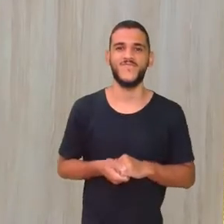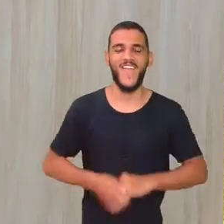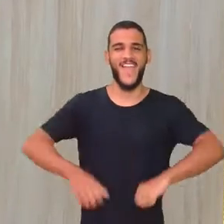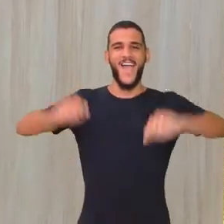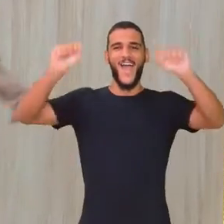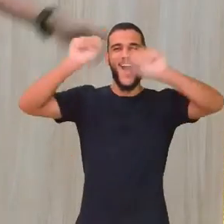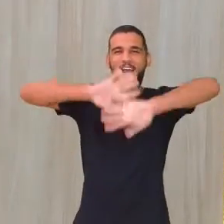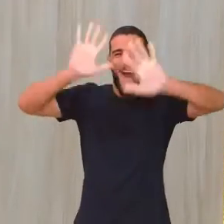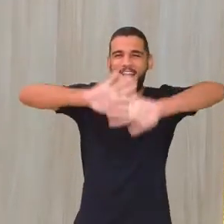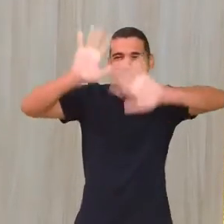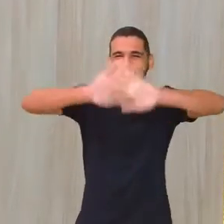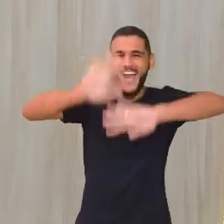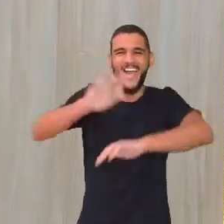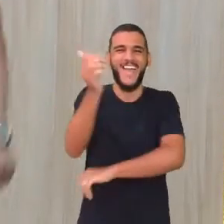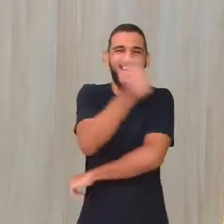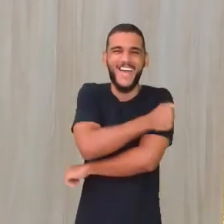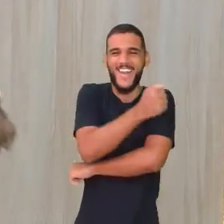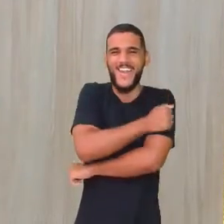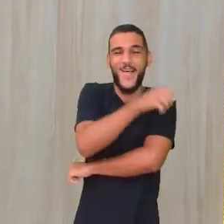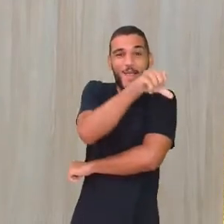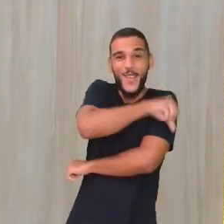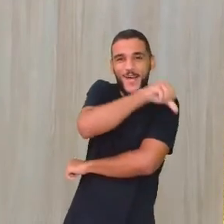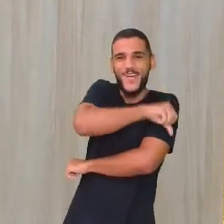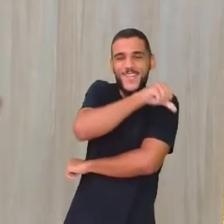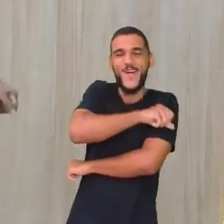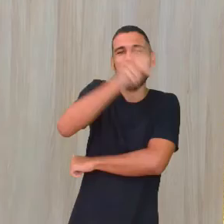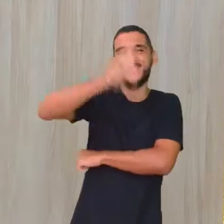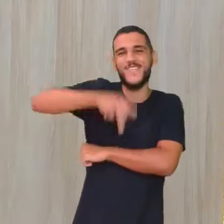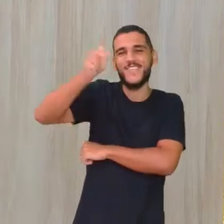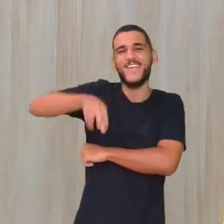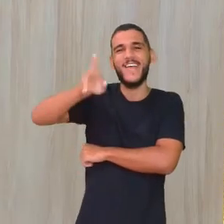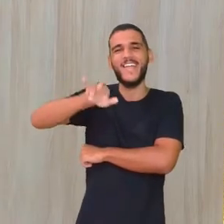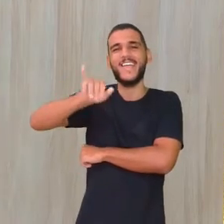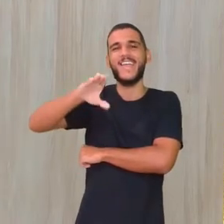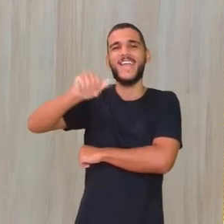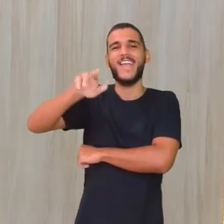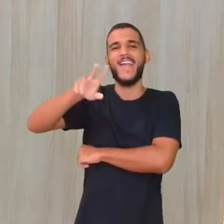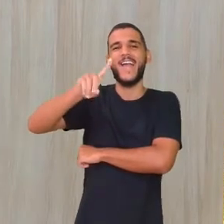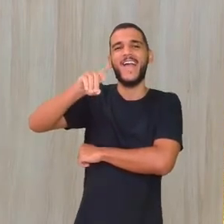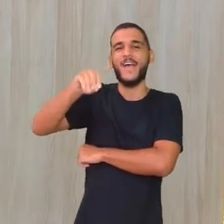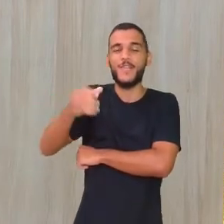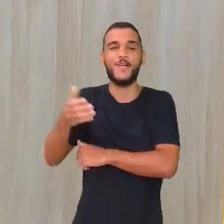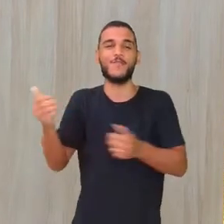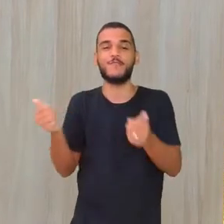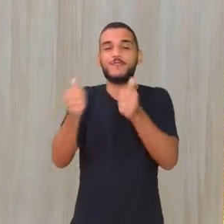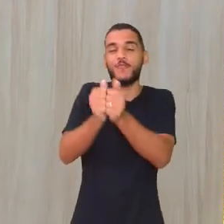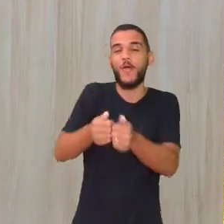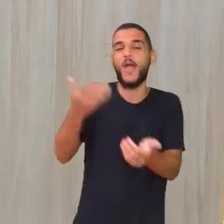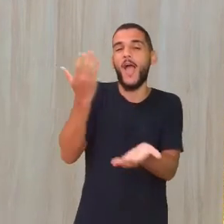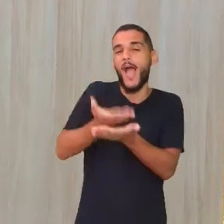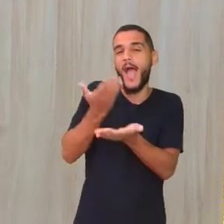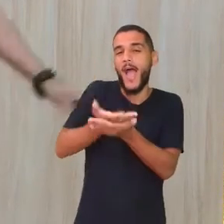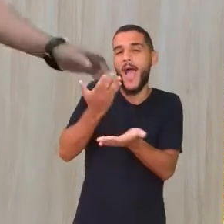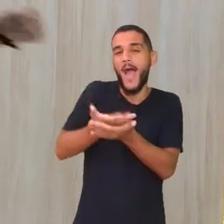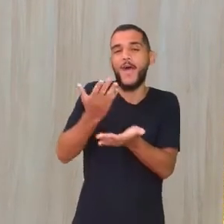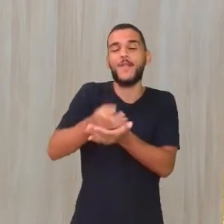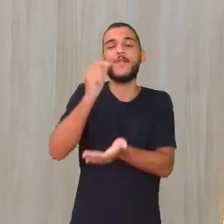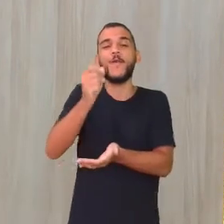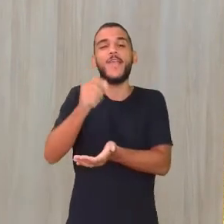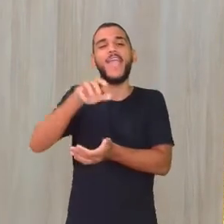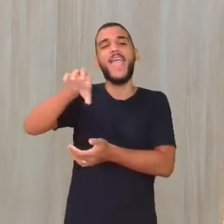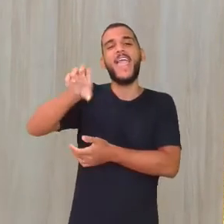Fala aluno do nono ano, Ricardinho Matemática na área, vamos se agitar para essa aula agora de estatística